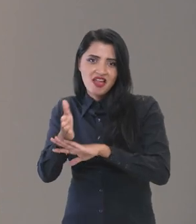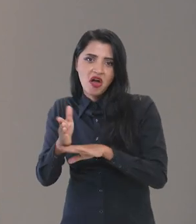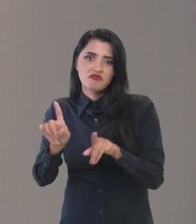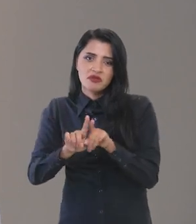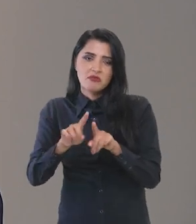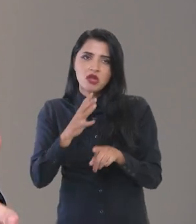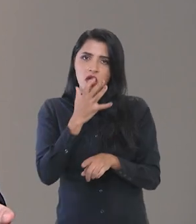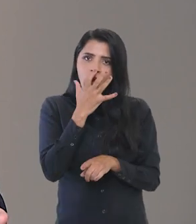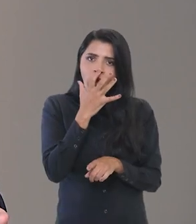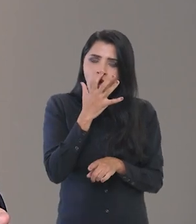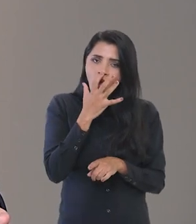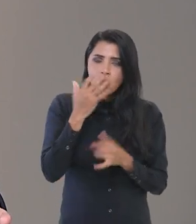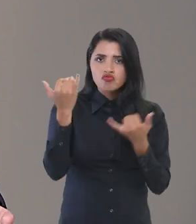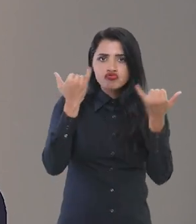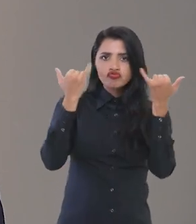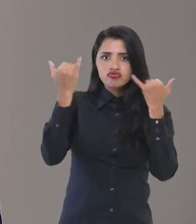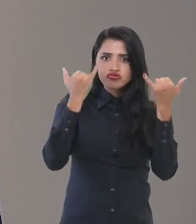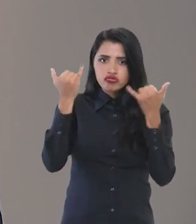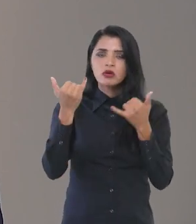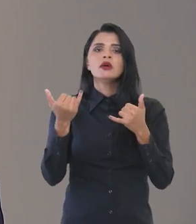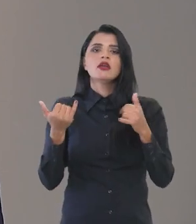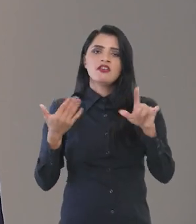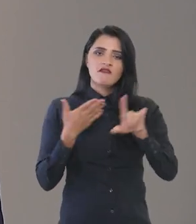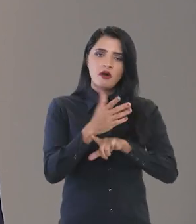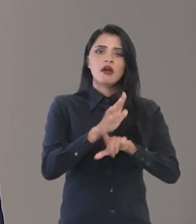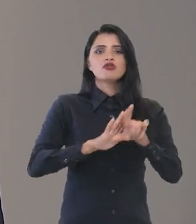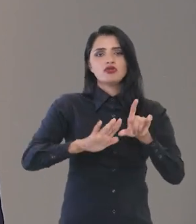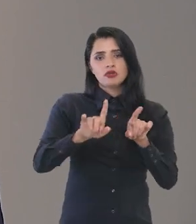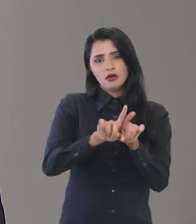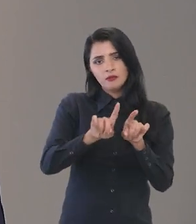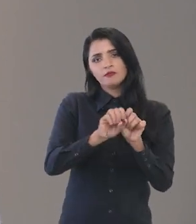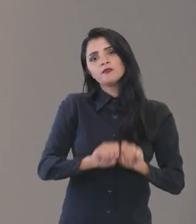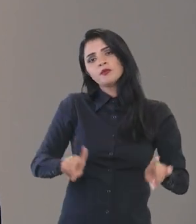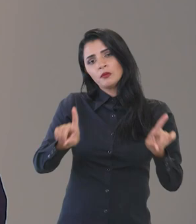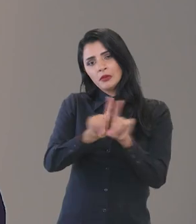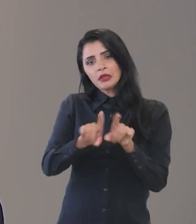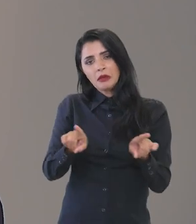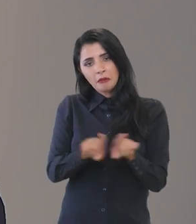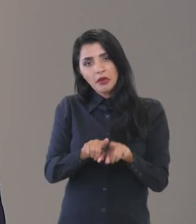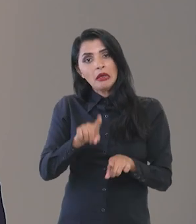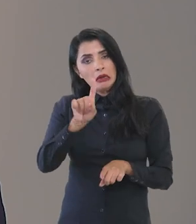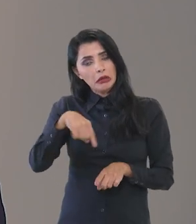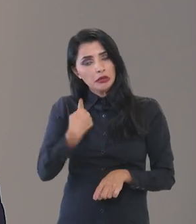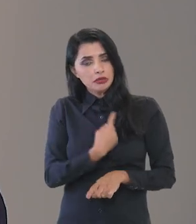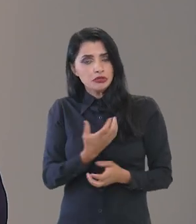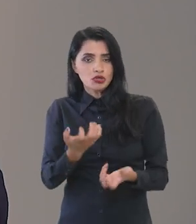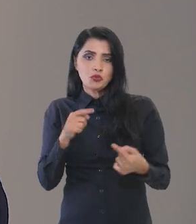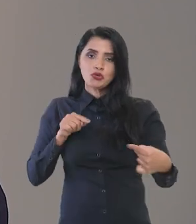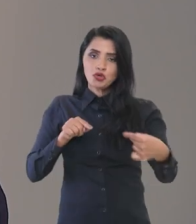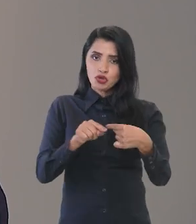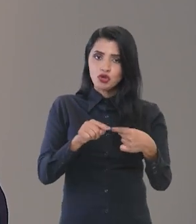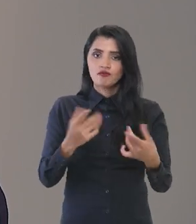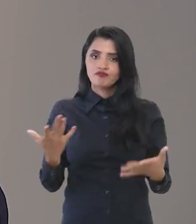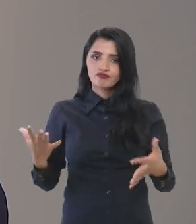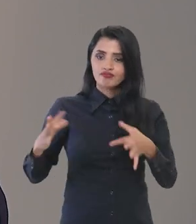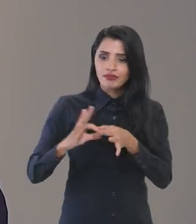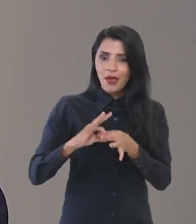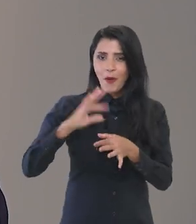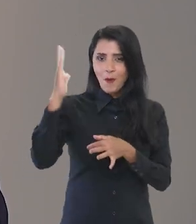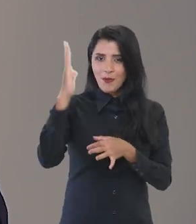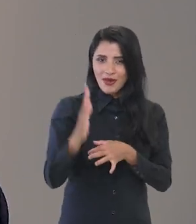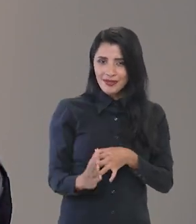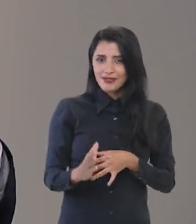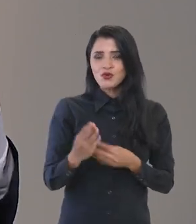mais elas conhecem e encampam a participação por meio digital. E é isso que nós queremos, é integrar o